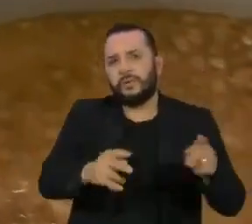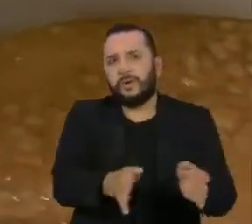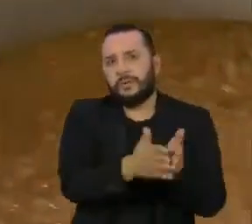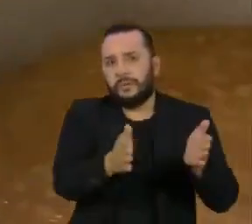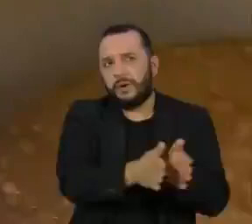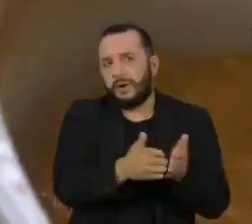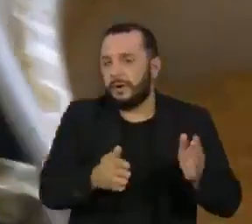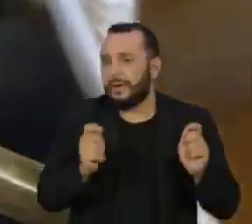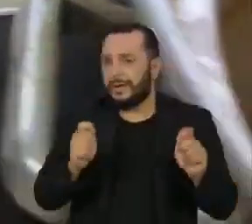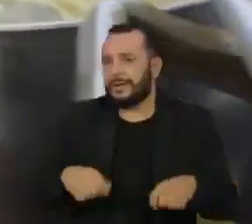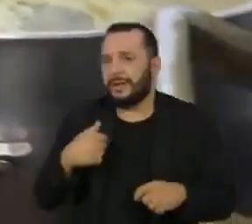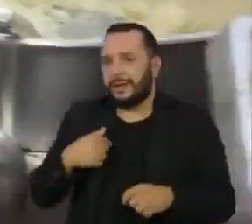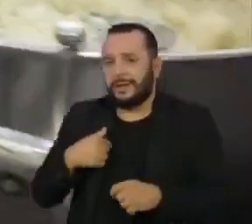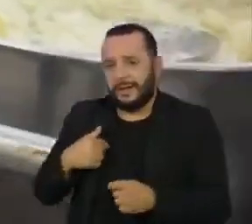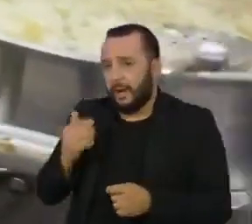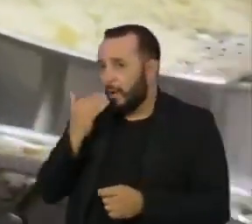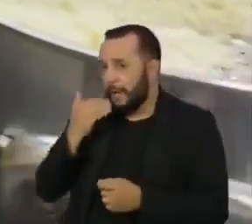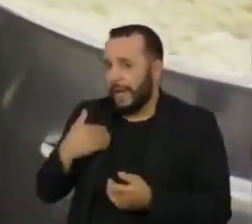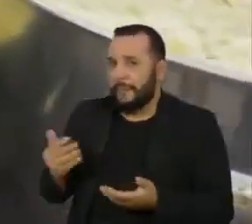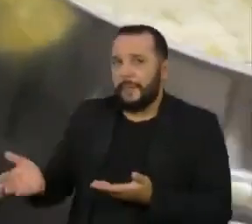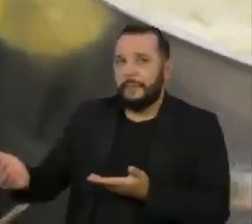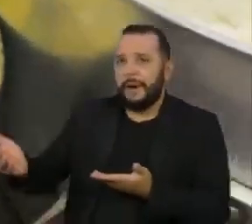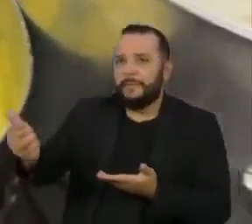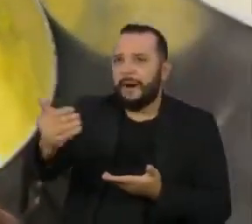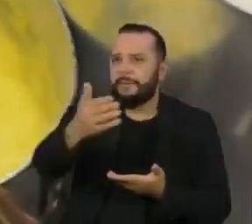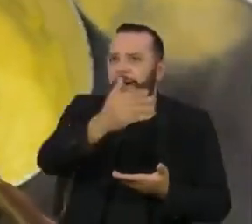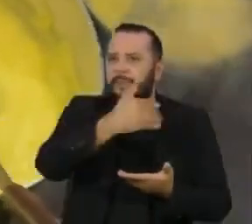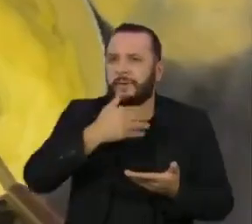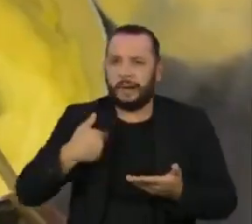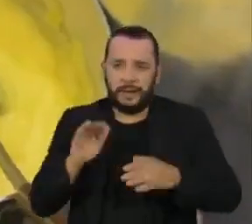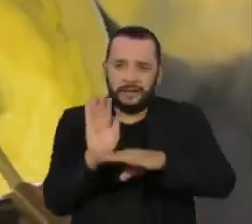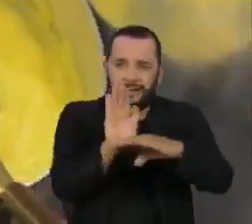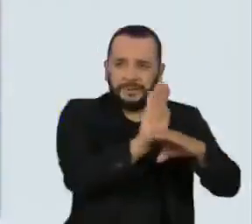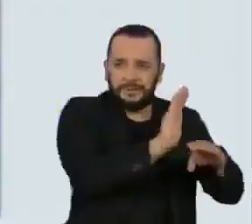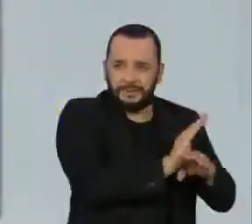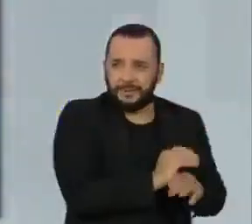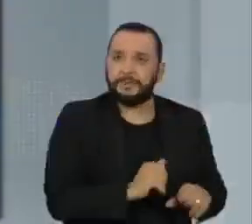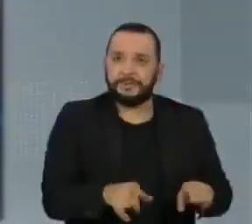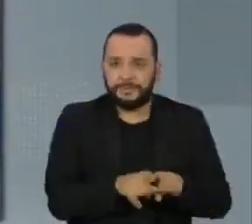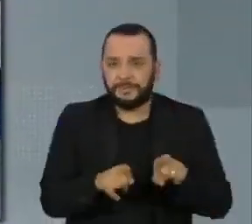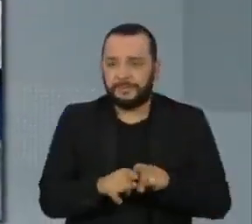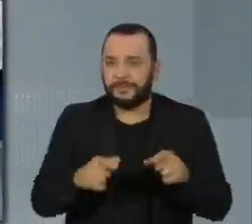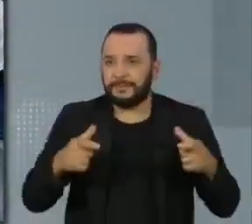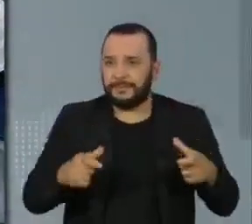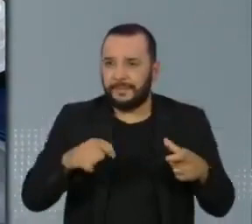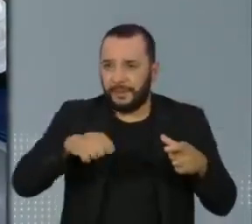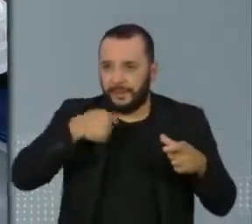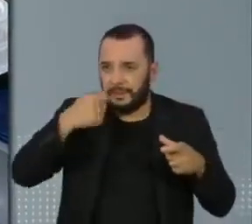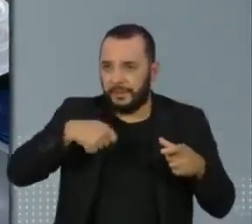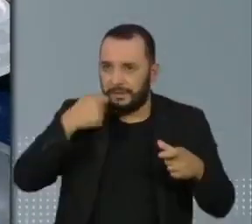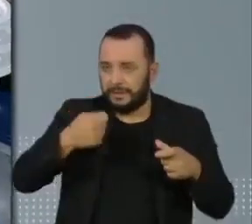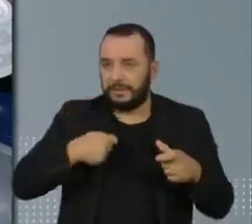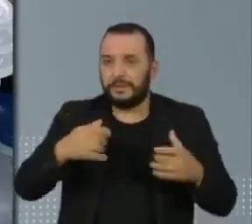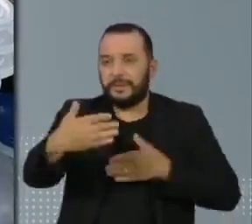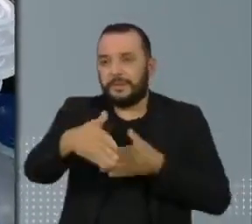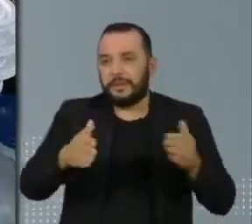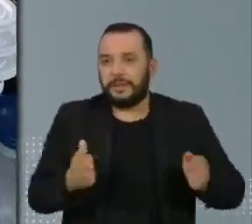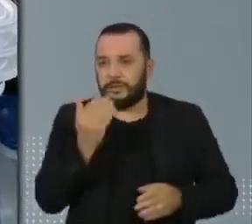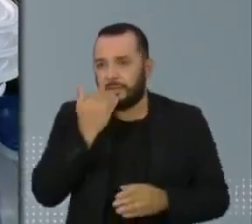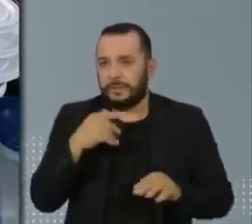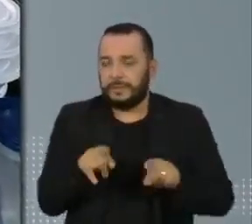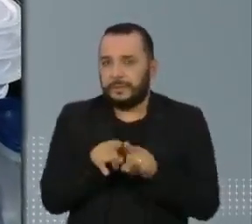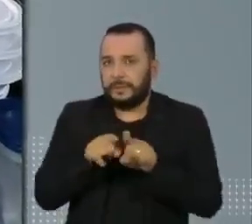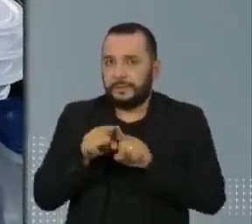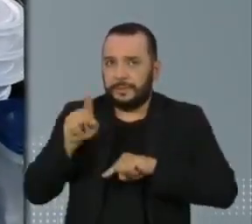impactada com os efeitos da pandemia. Então, desde abril, a gente vem fazendo distribuição de cestas básicas, de kits de higiene,